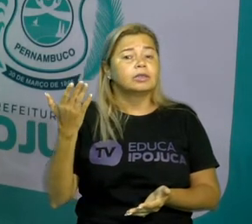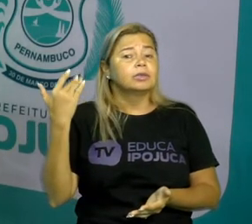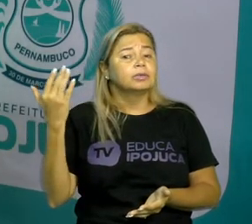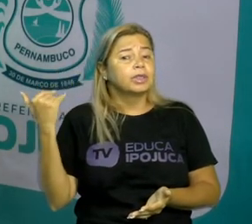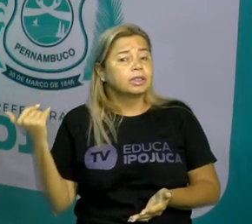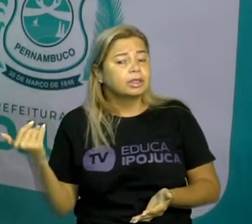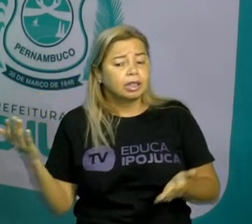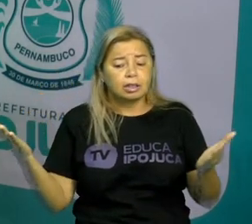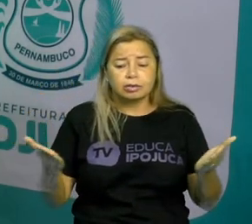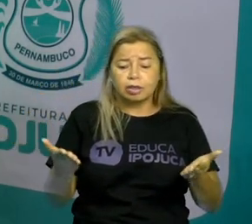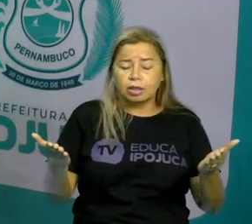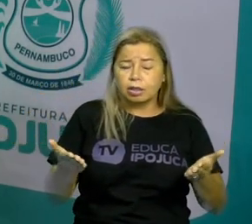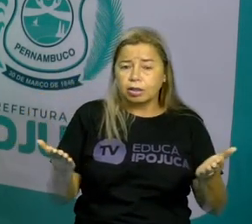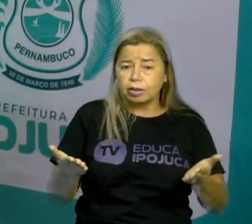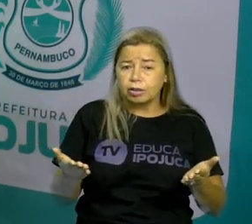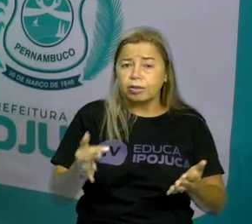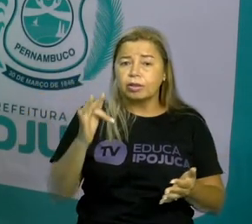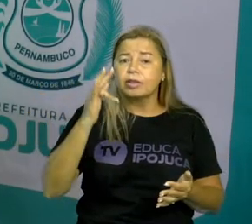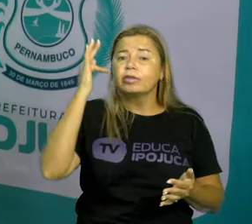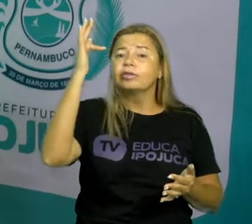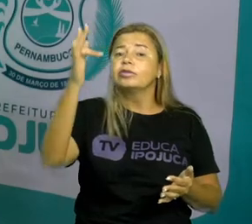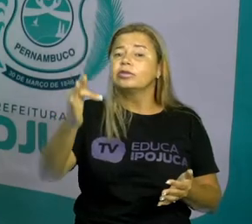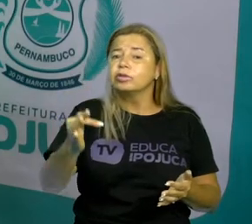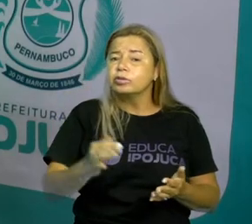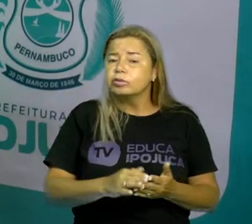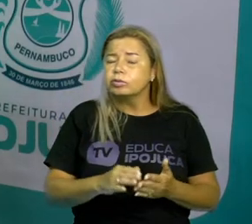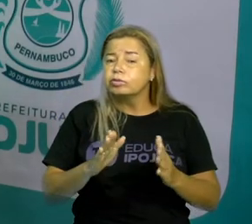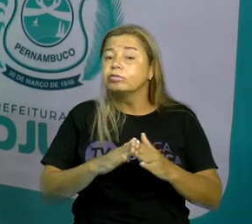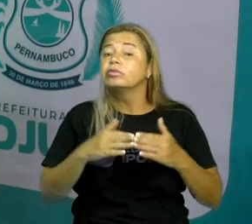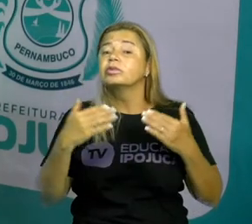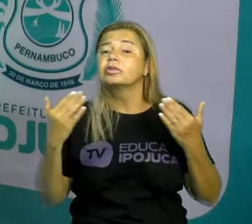Agora Nesse instante Eu vendi Isso é o que?